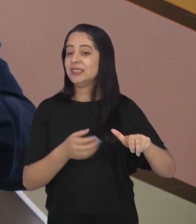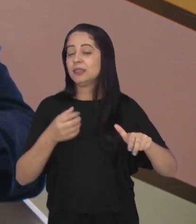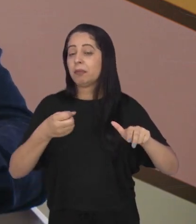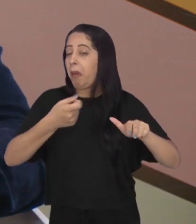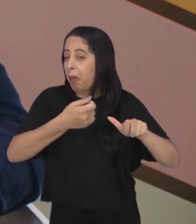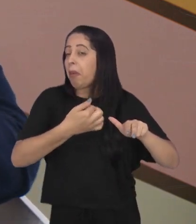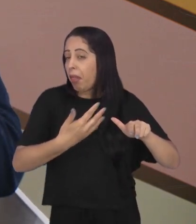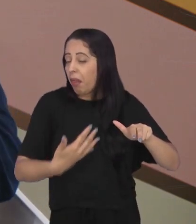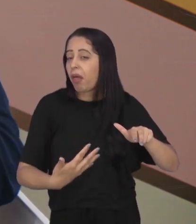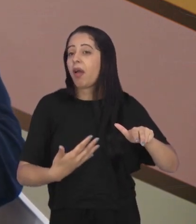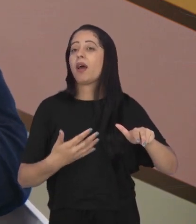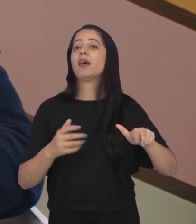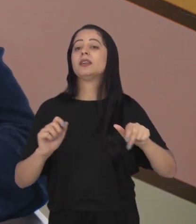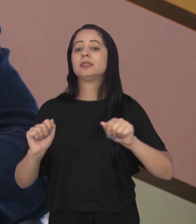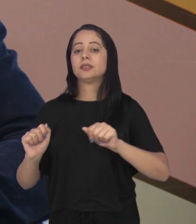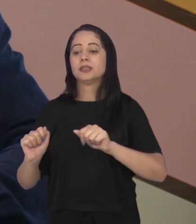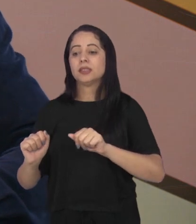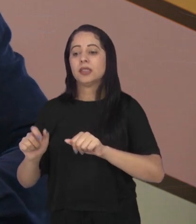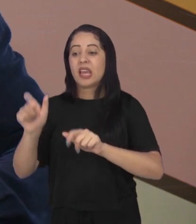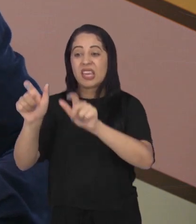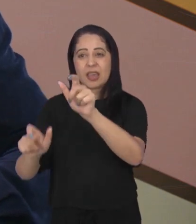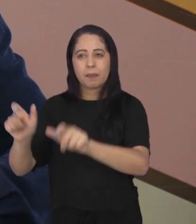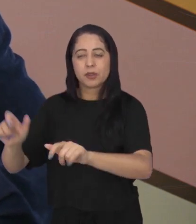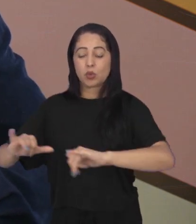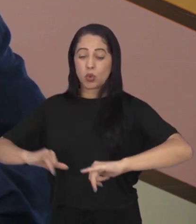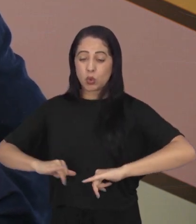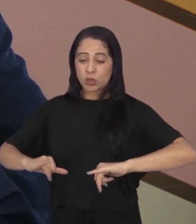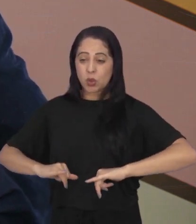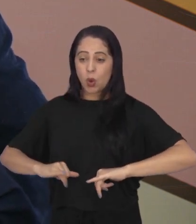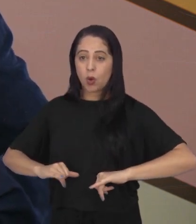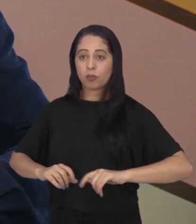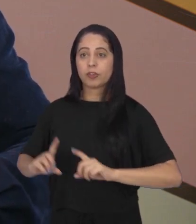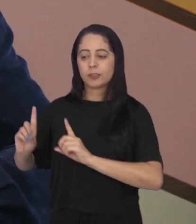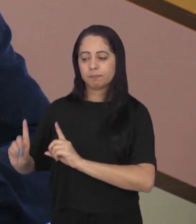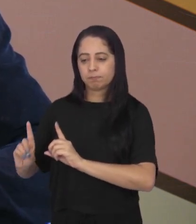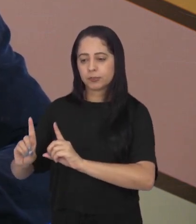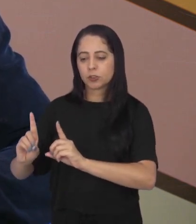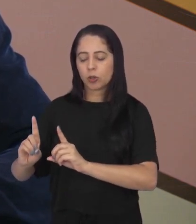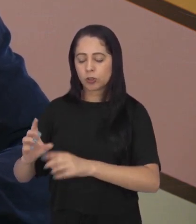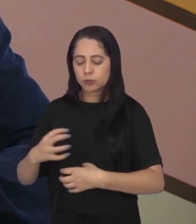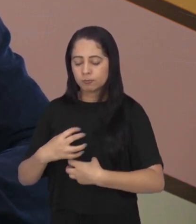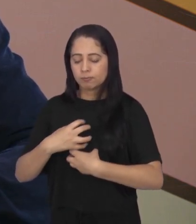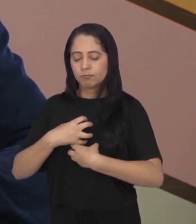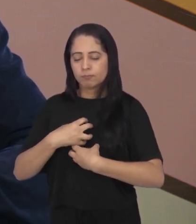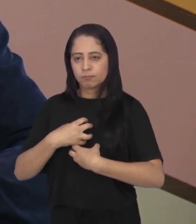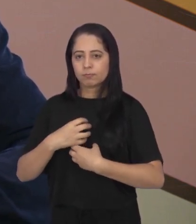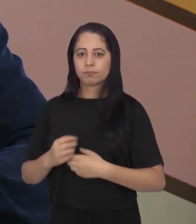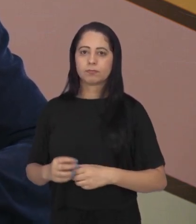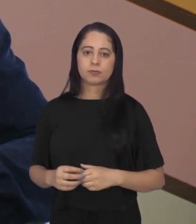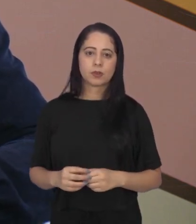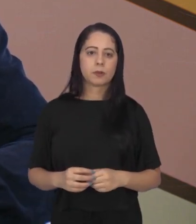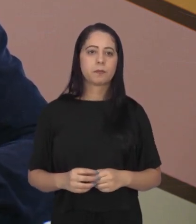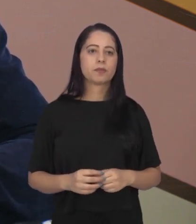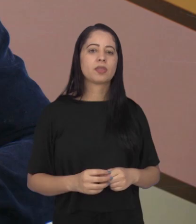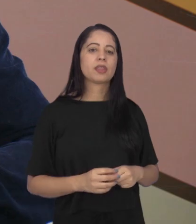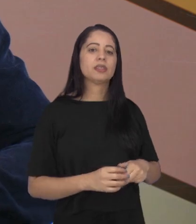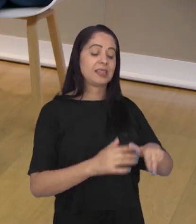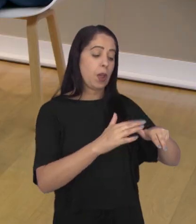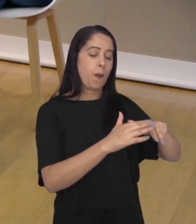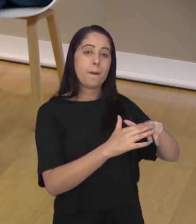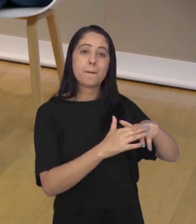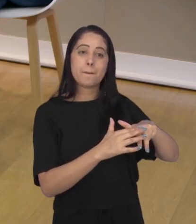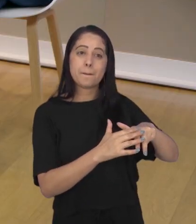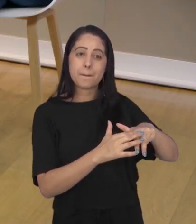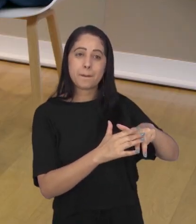pessoa especializada que vai acolher essa mágoa, essa angústia, né? Em relação à notícia ruim que foi dada. E os